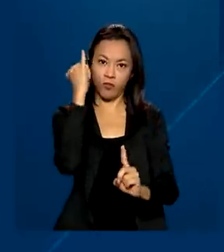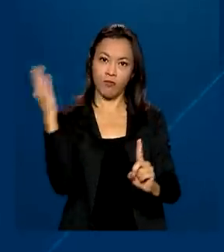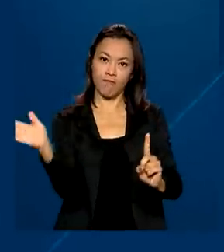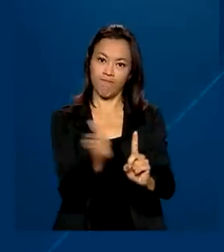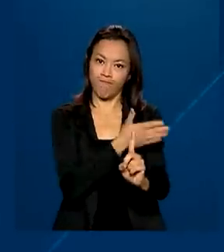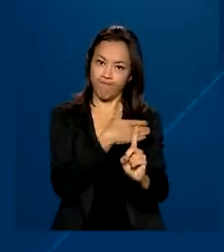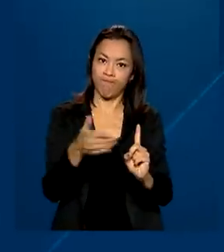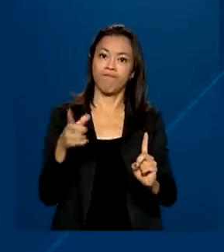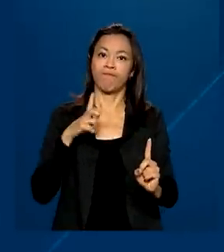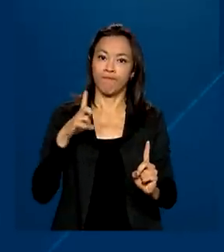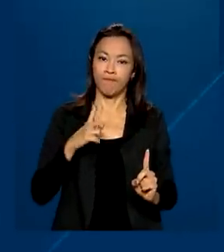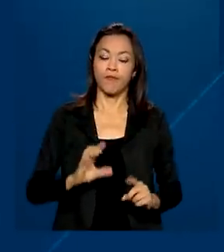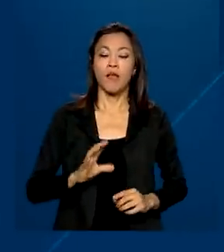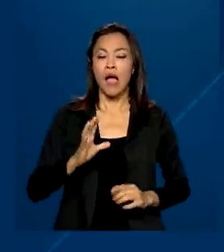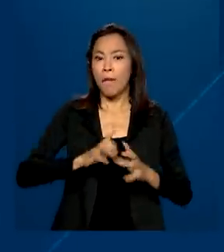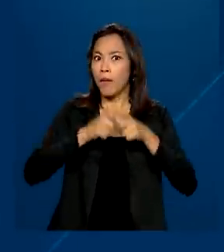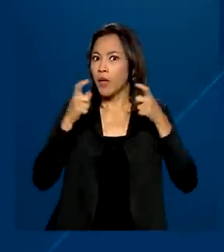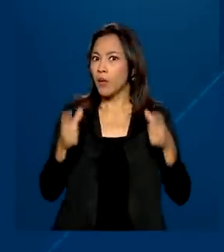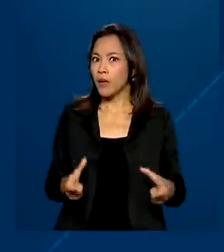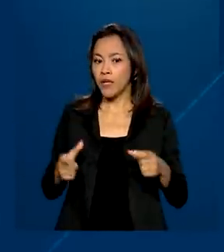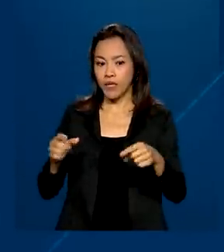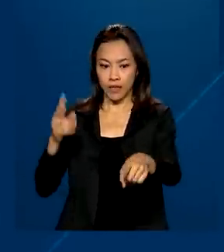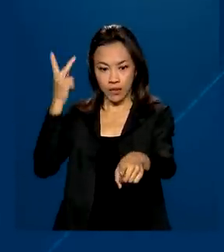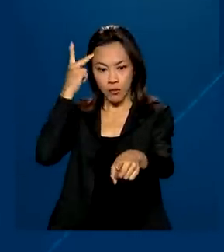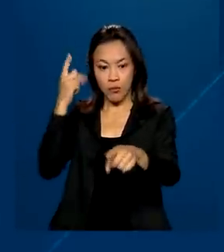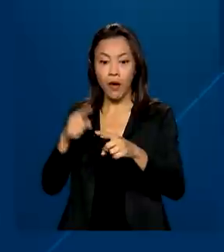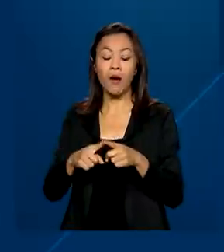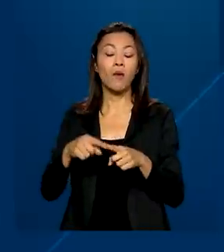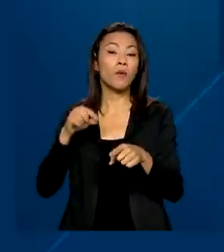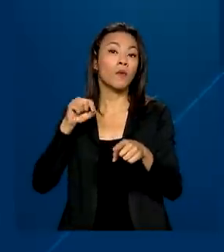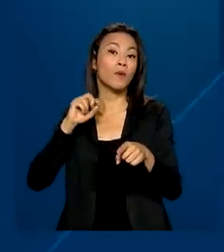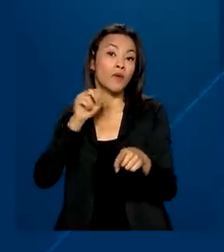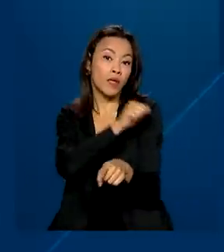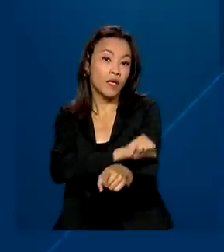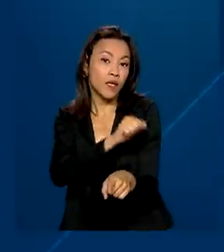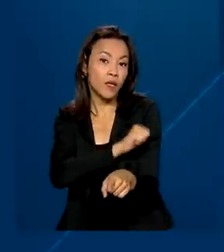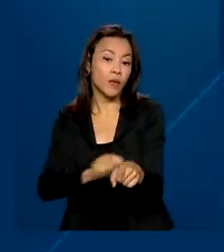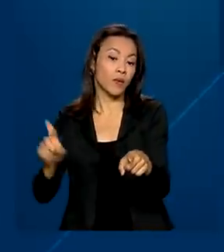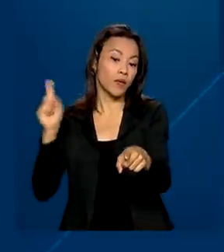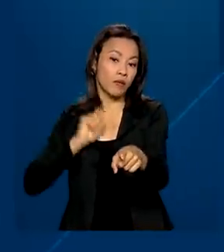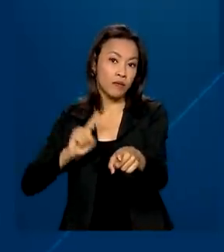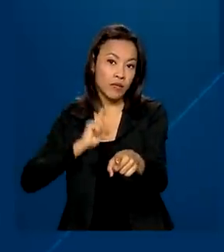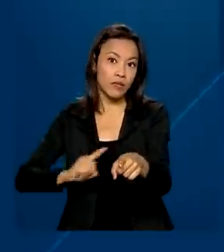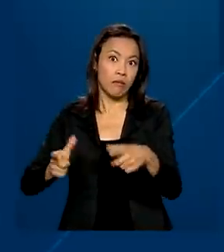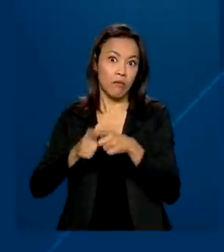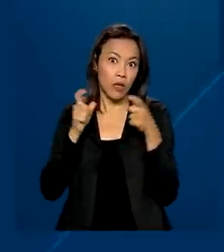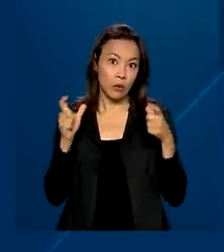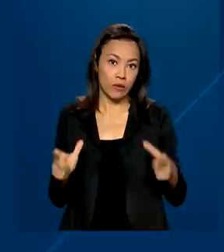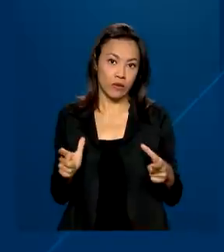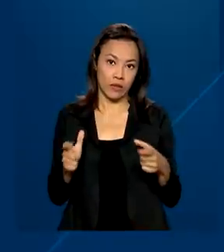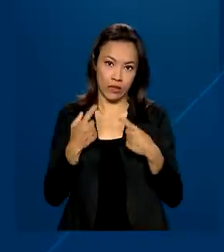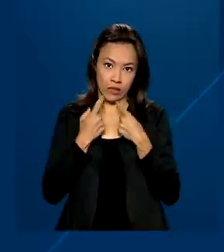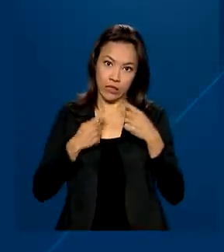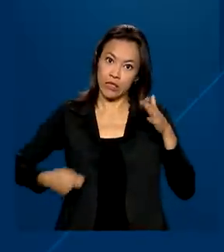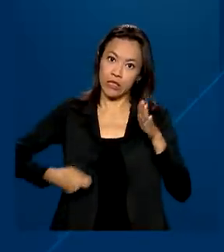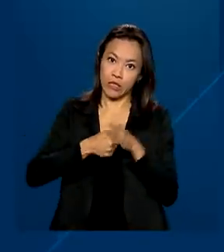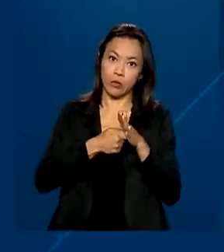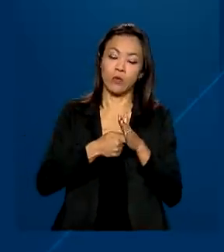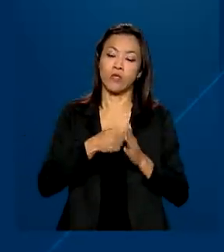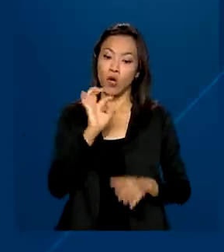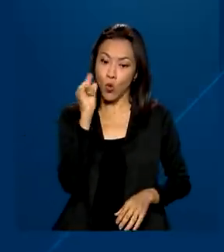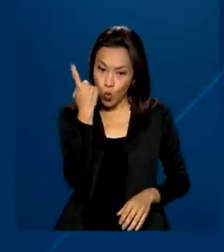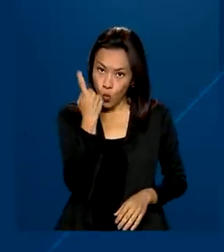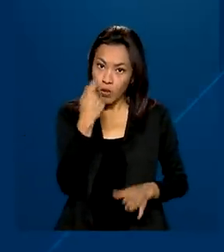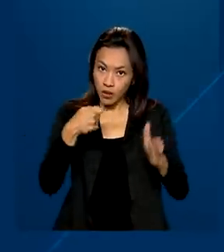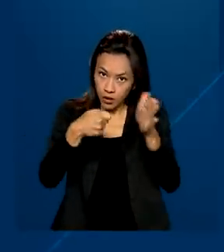registros são de São Paulo, Rio de Janeiro e Minas Gerais. Vale destacar que uma única denúncia pode